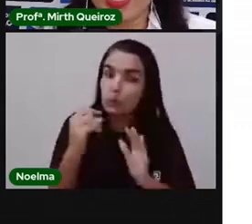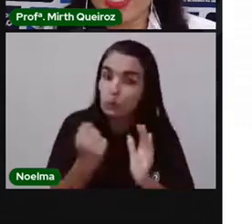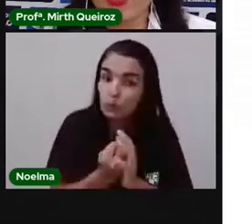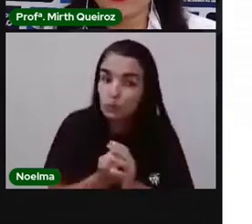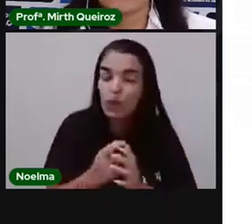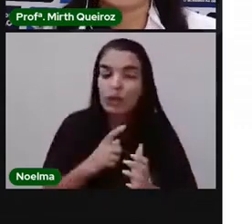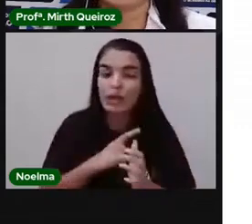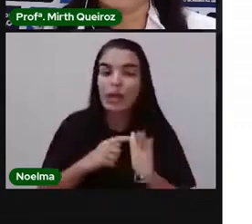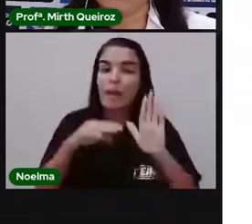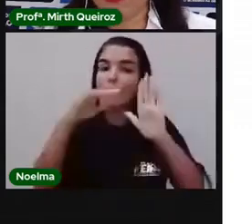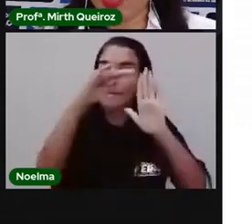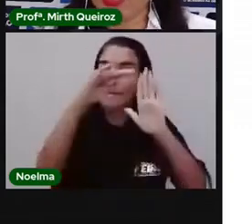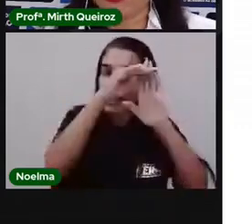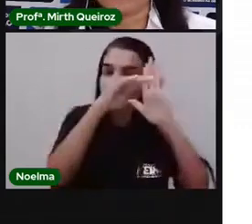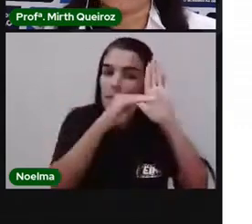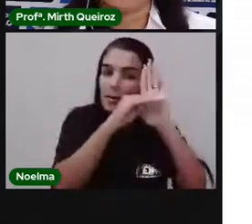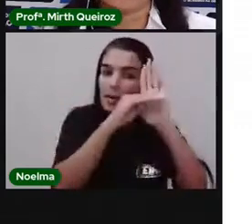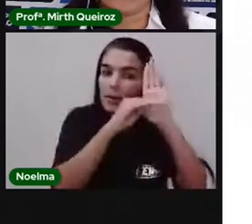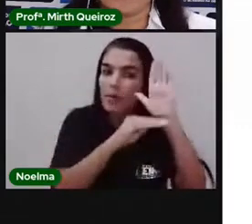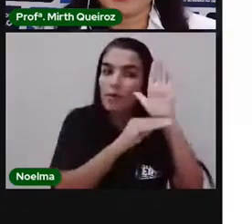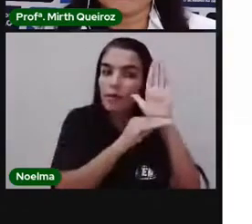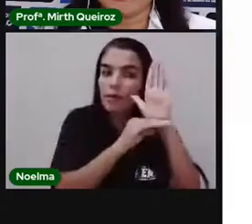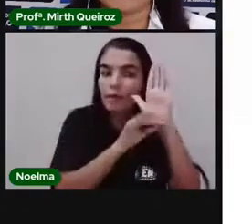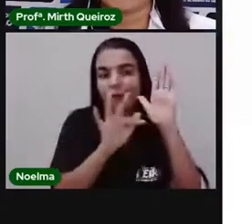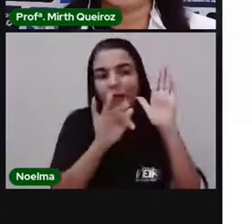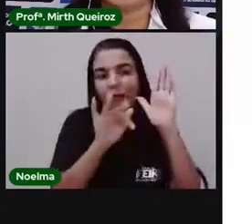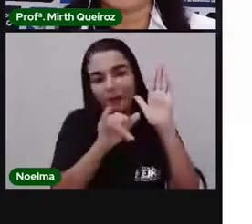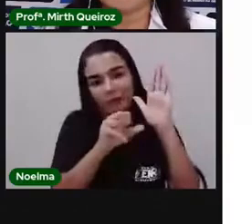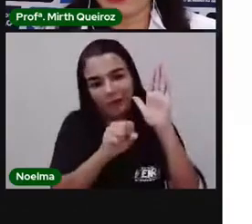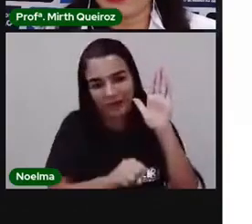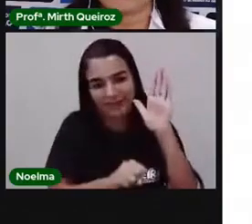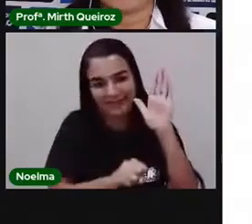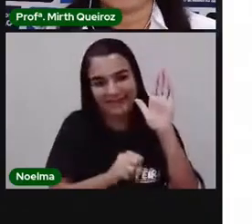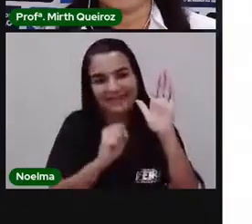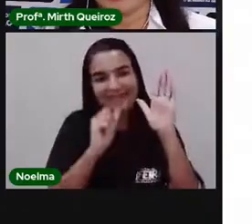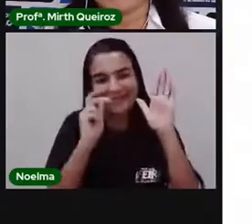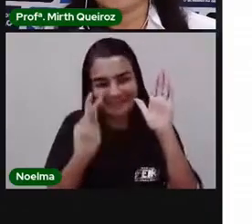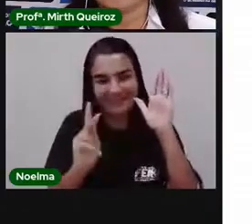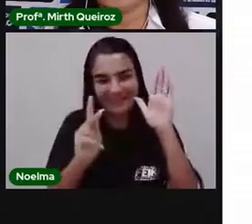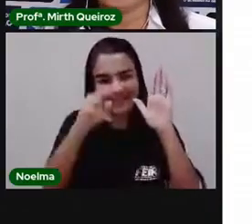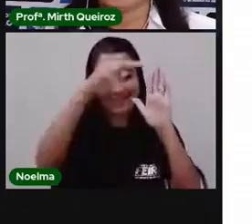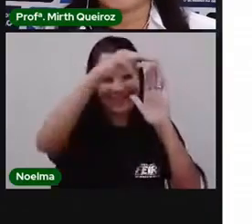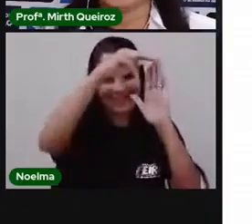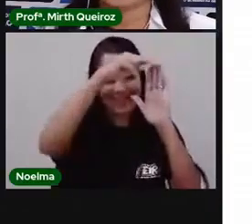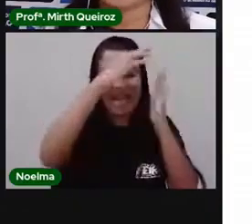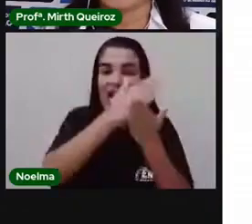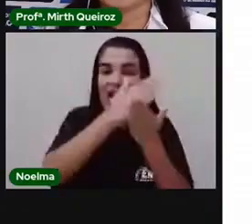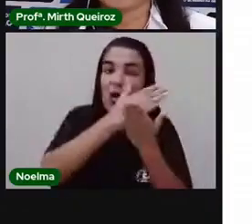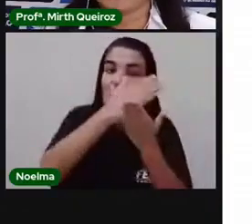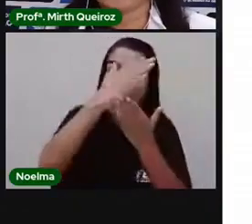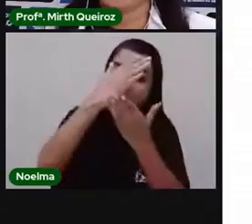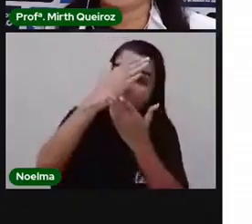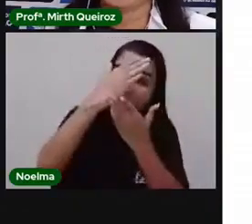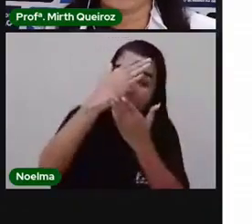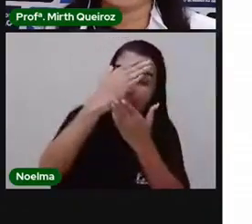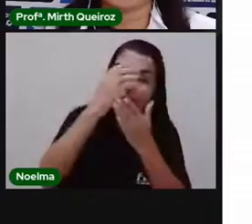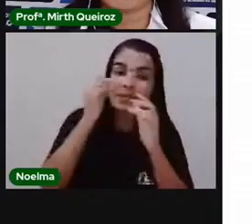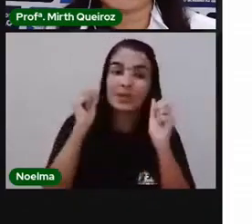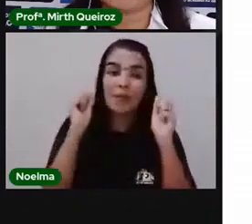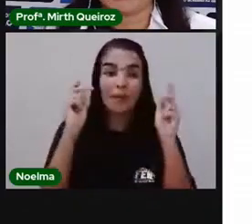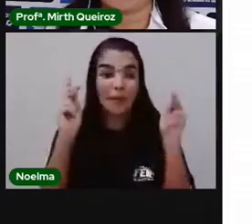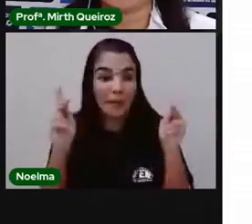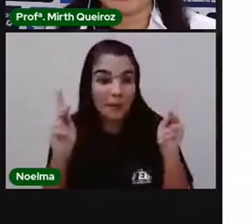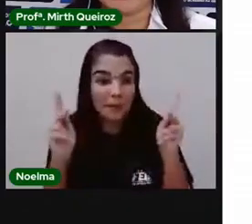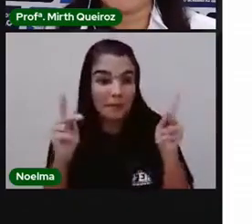um meio e um fim. O começo é a introdução lá. No caso dos textos de fábulas e